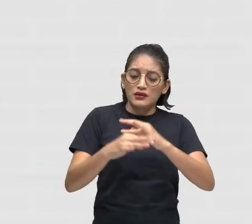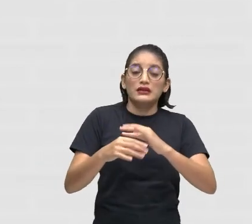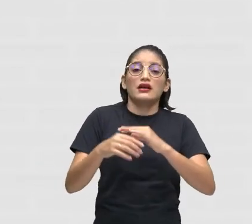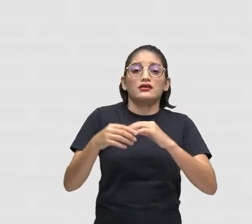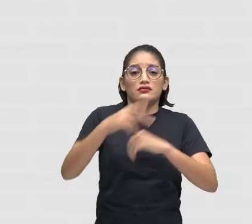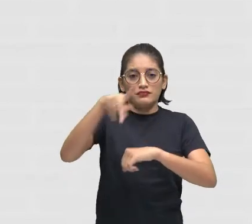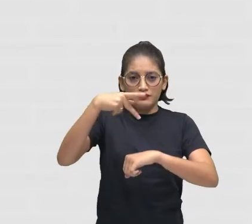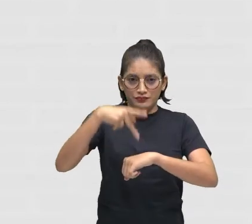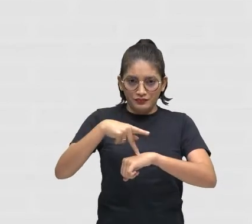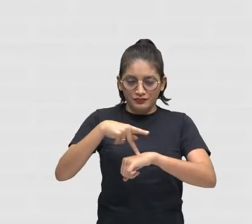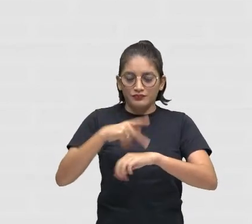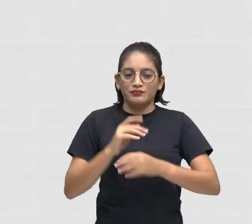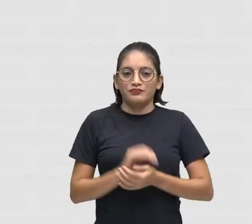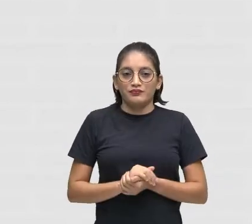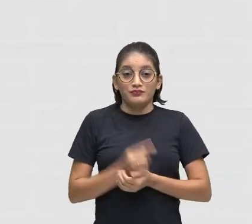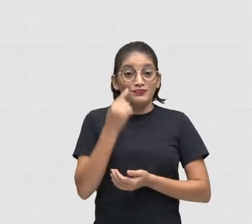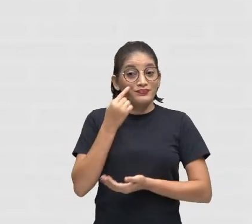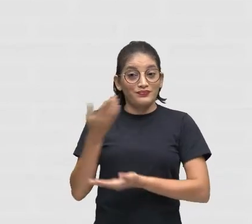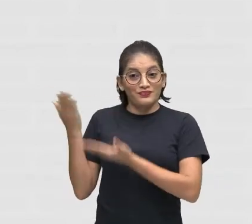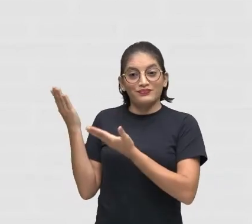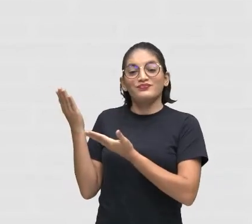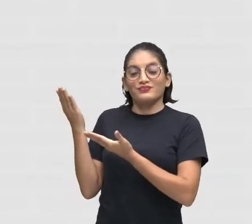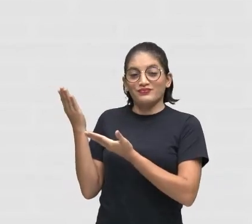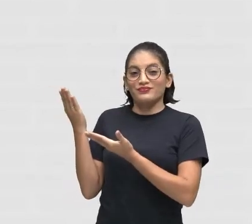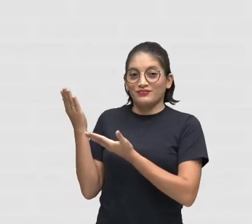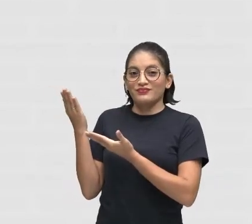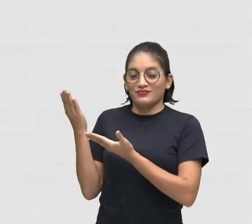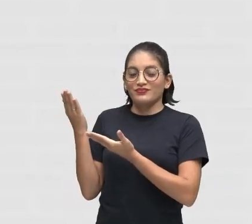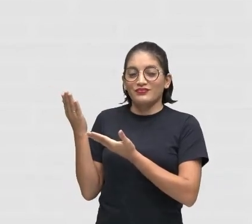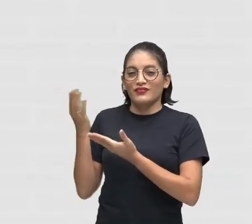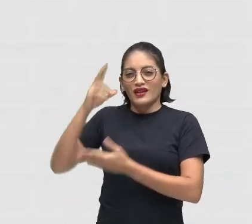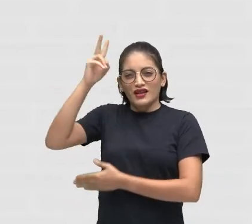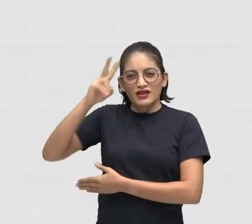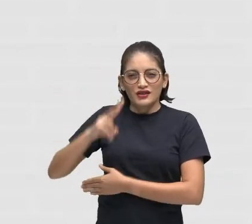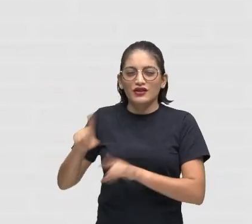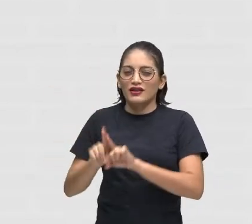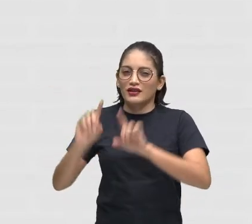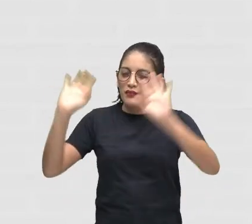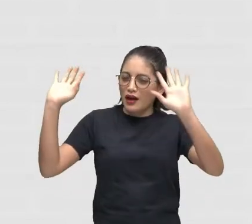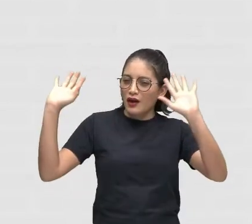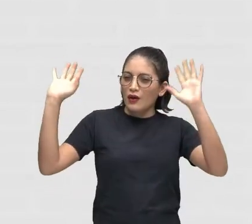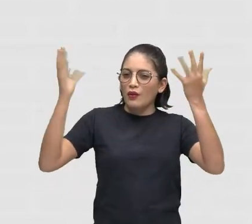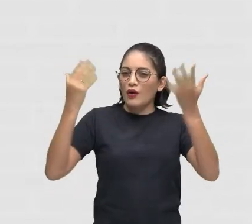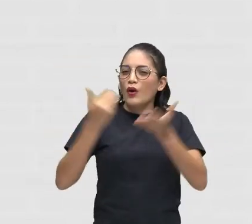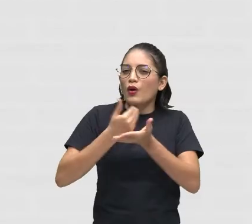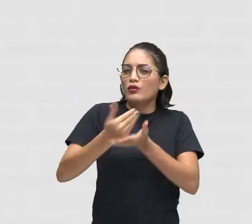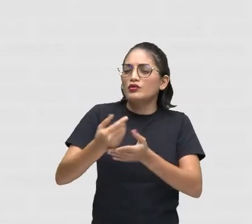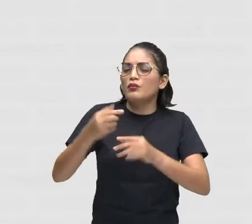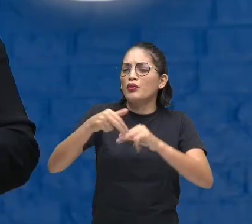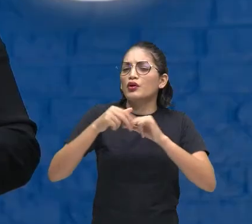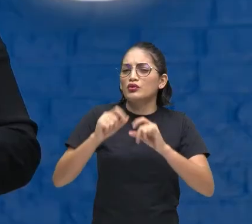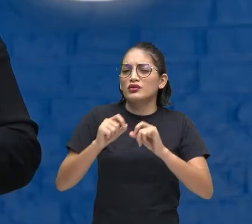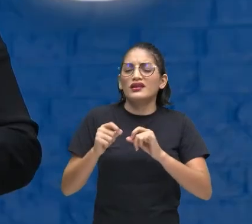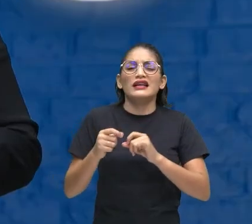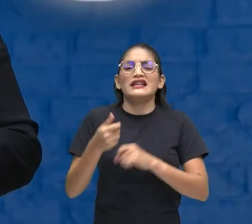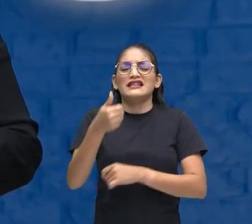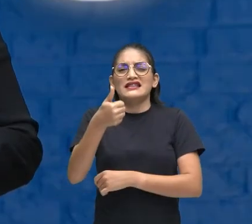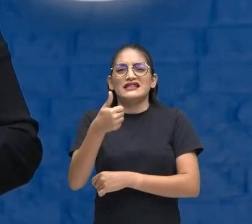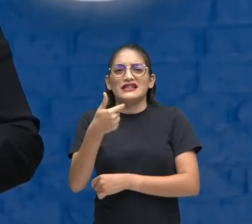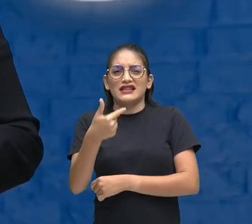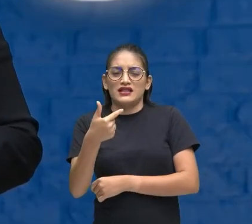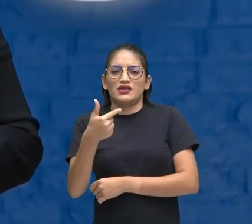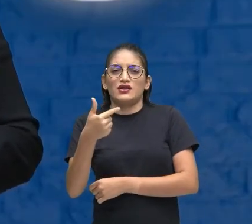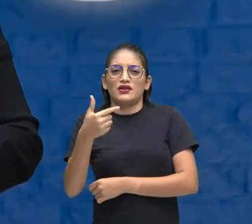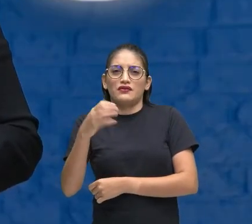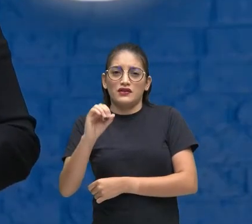Né Então essa é a história Contudo essa comemoração Ela só iniciou 120 anos depois